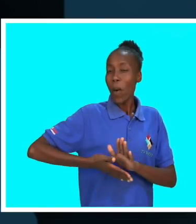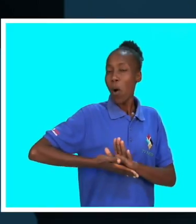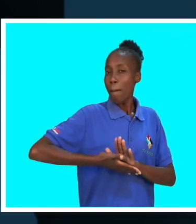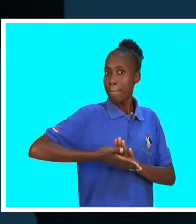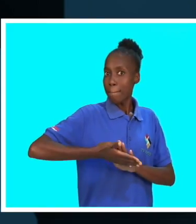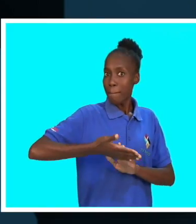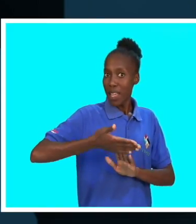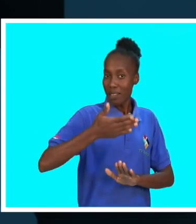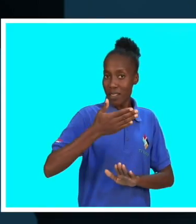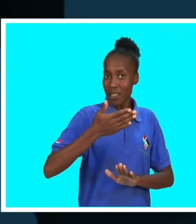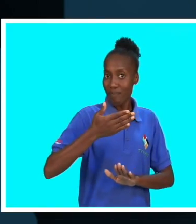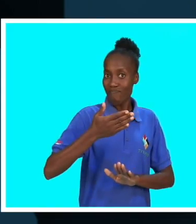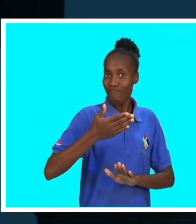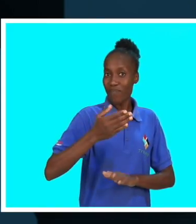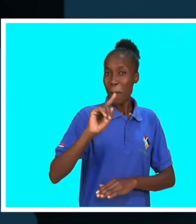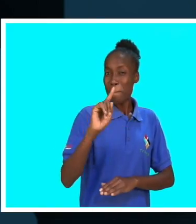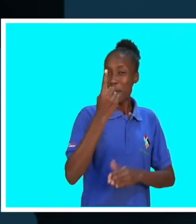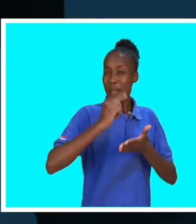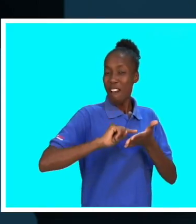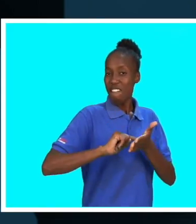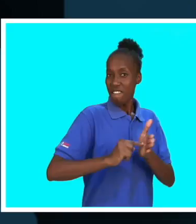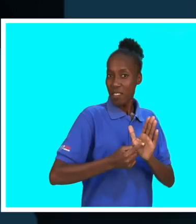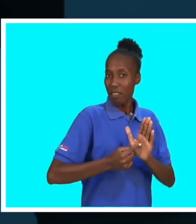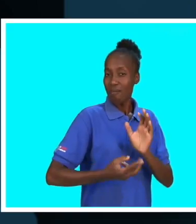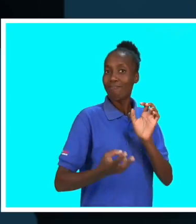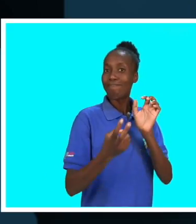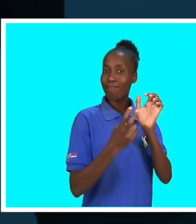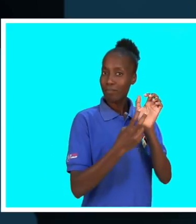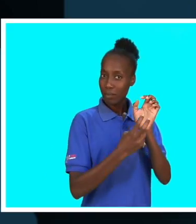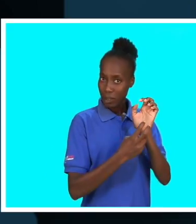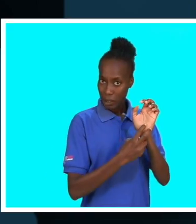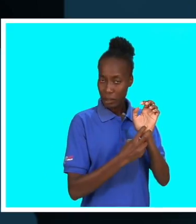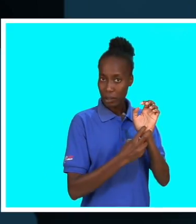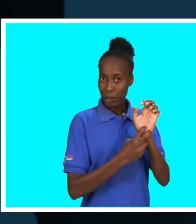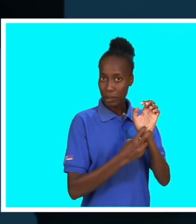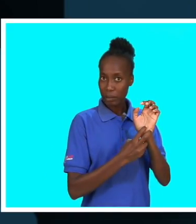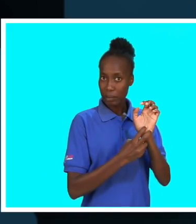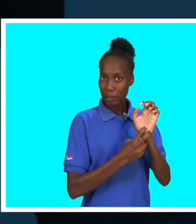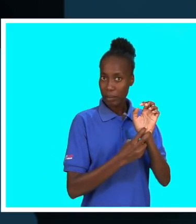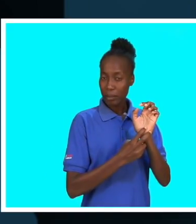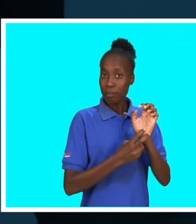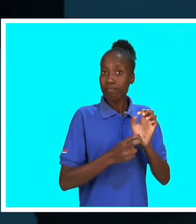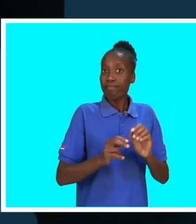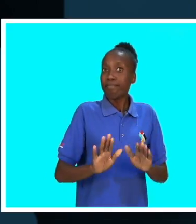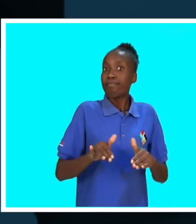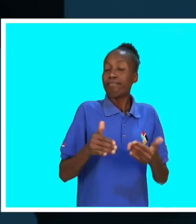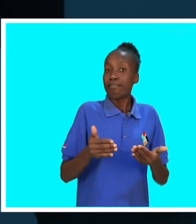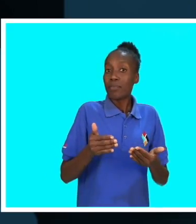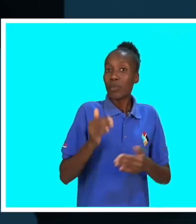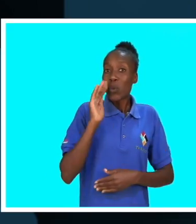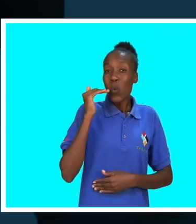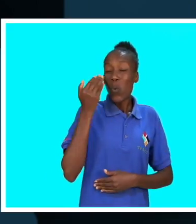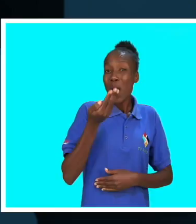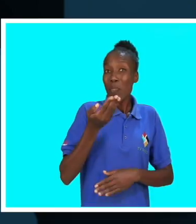Quanto mais cedo ela começar a ter a sua relação, a sua primeira relação